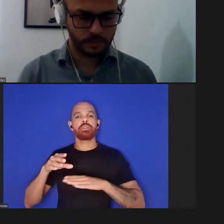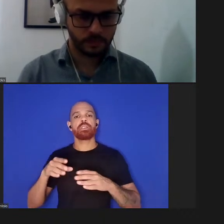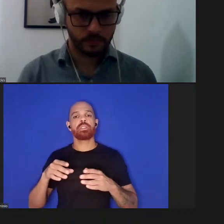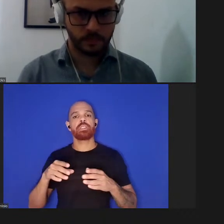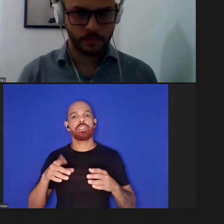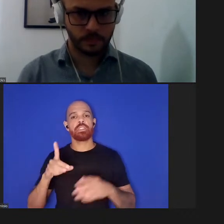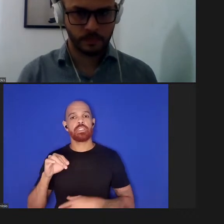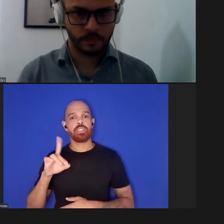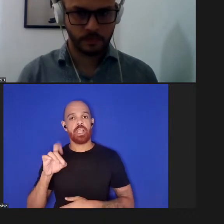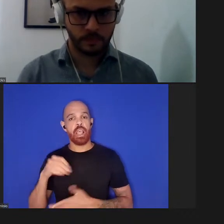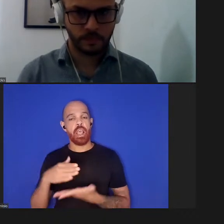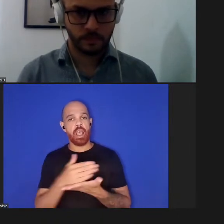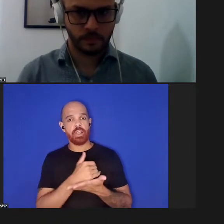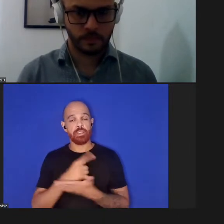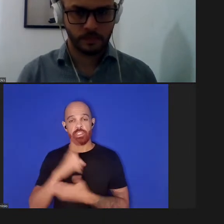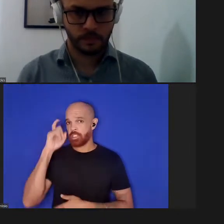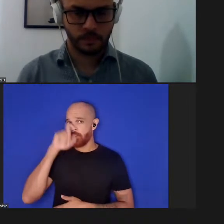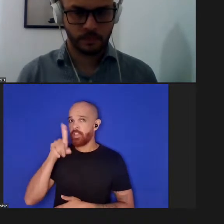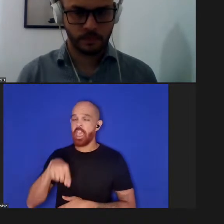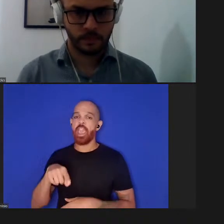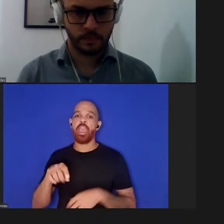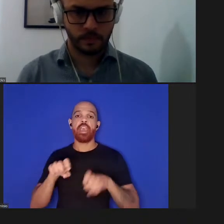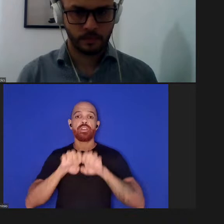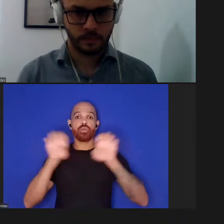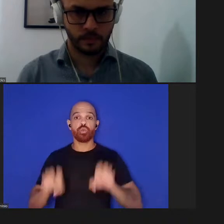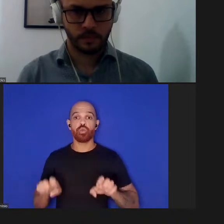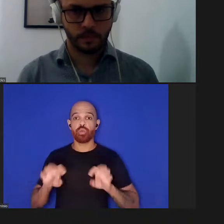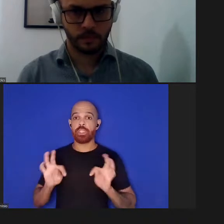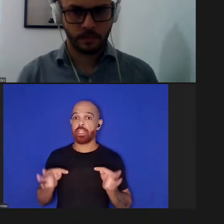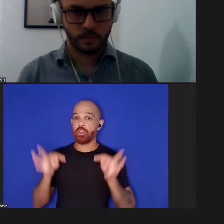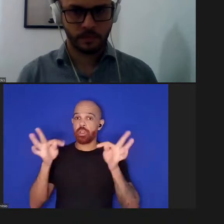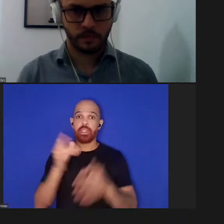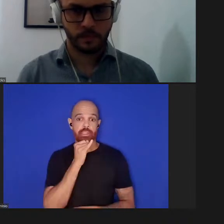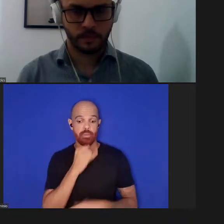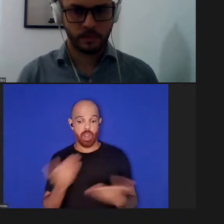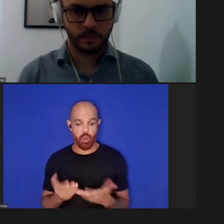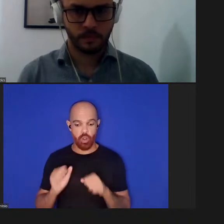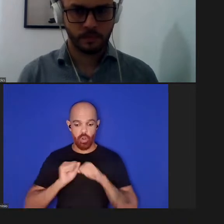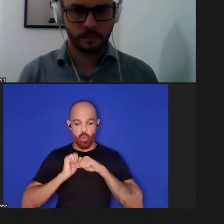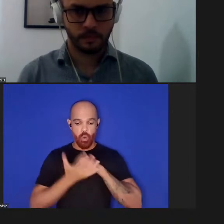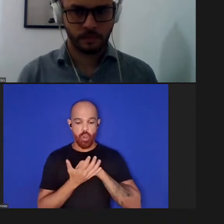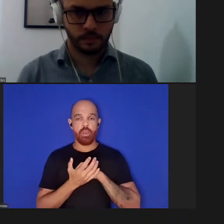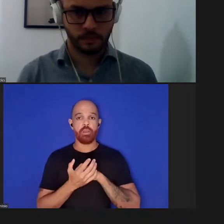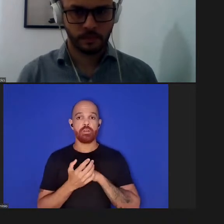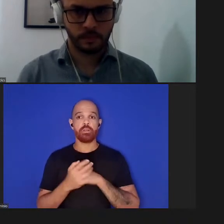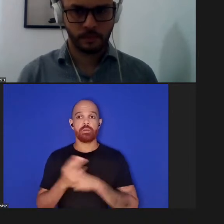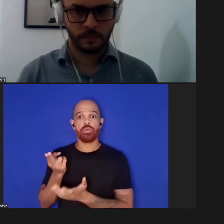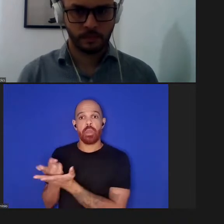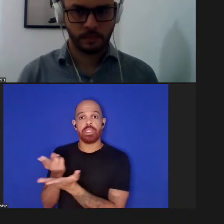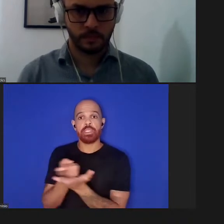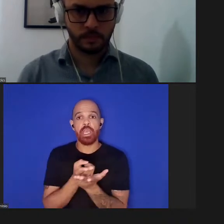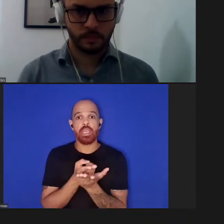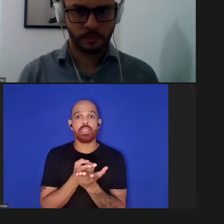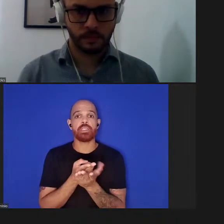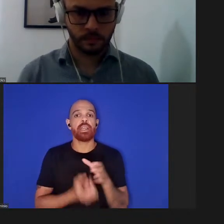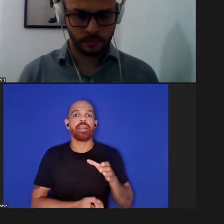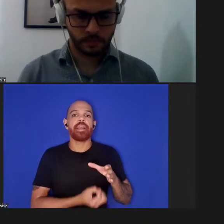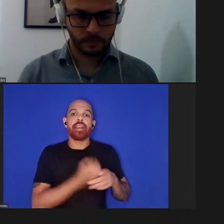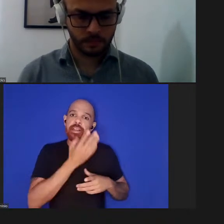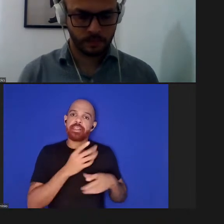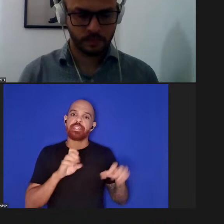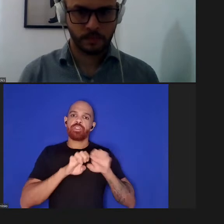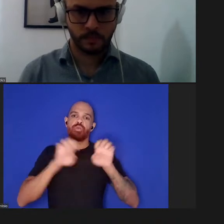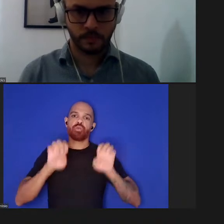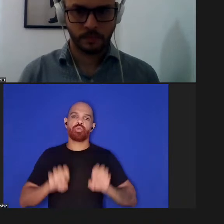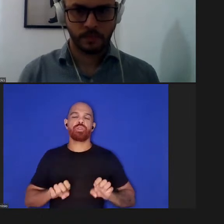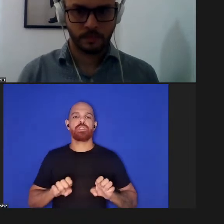infraestrutura tecnológica agora por exemplo com o covid-19 com os pacientes nós estamos criando essa infraestrutura a gente está